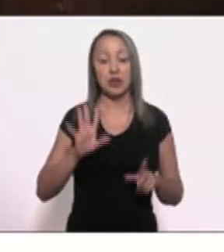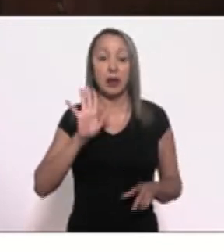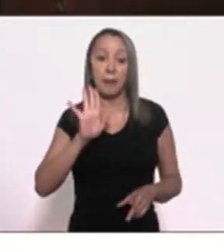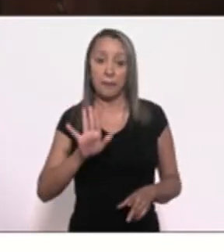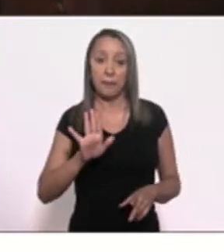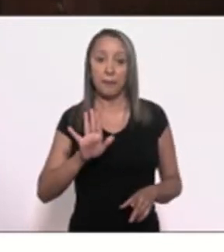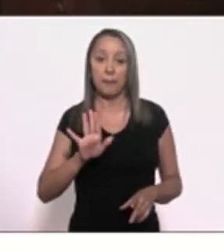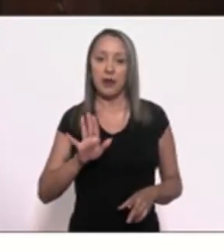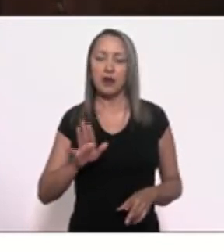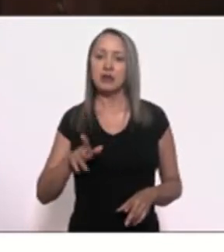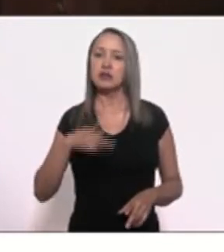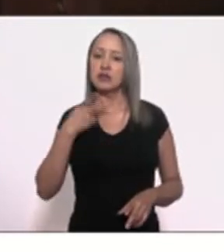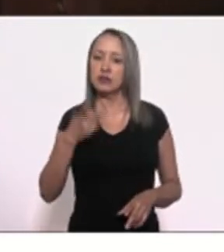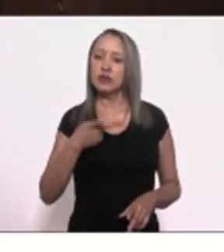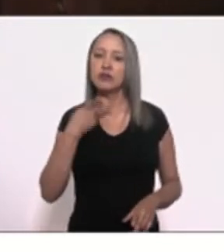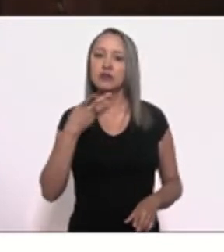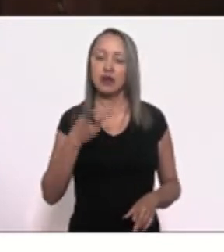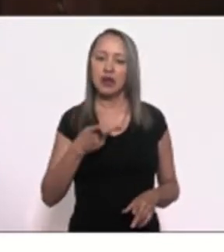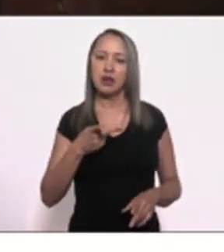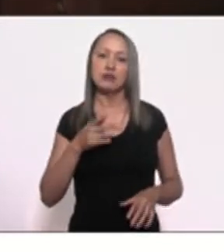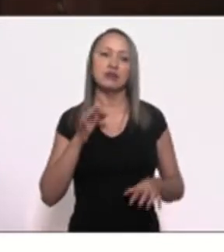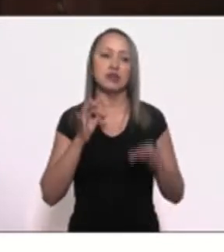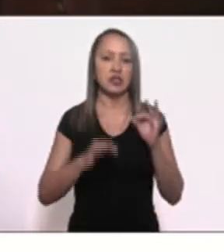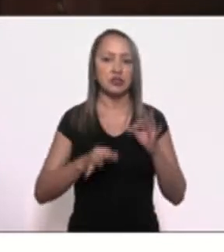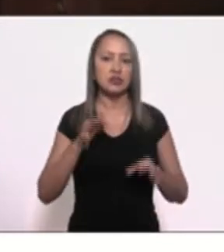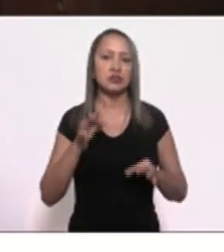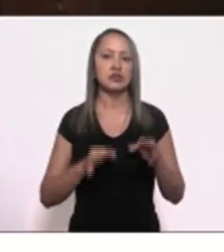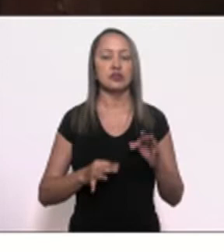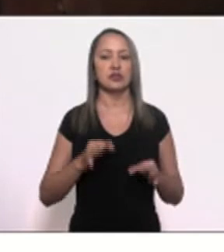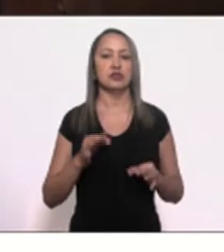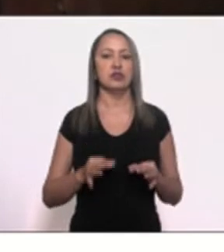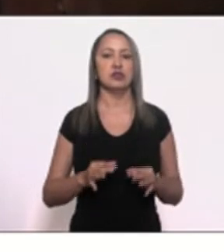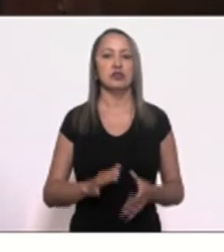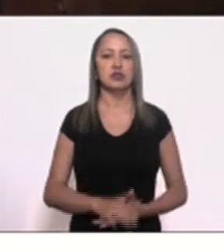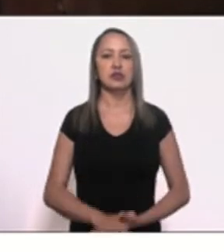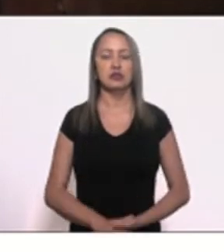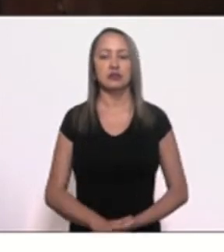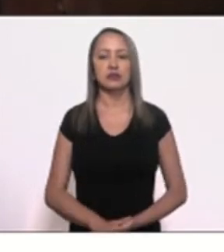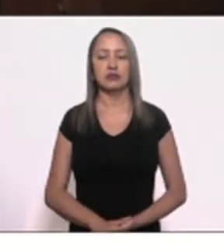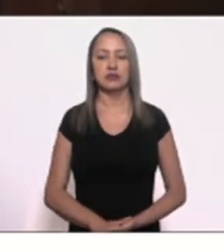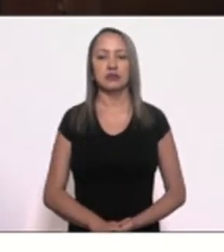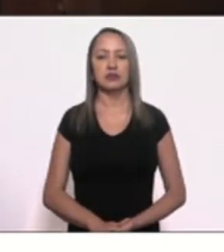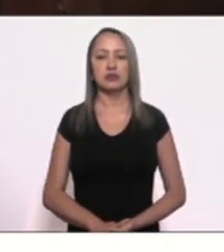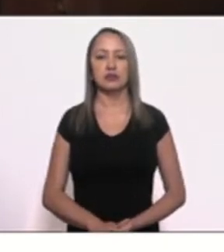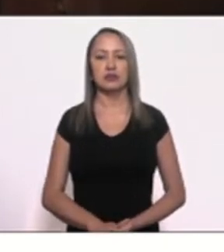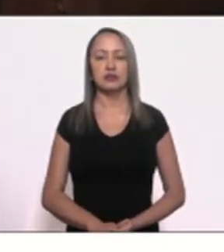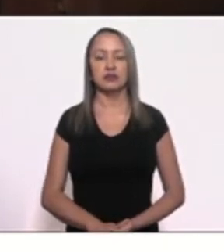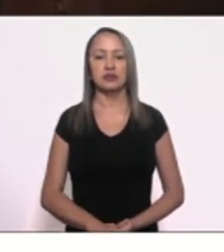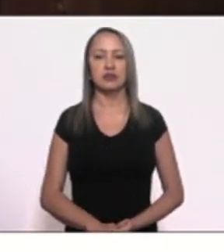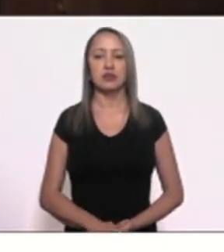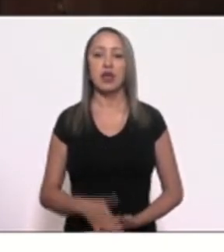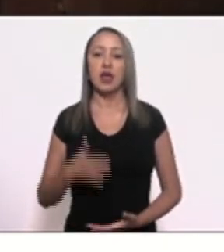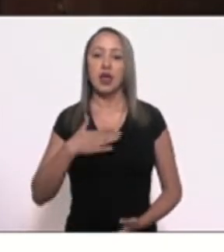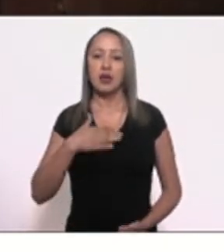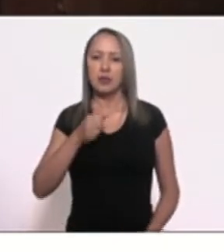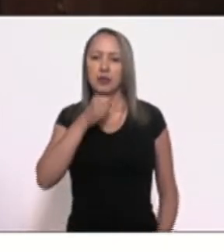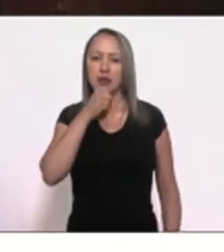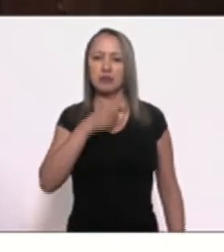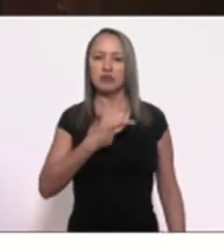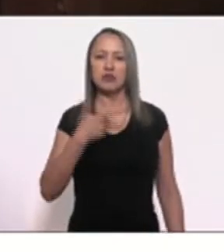no conselho de ética. Eu, uma vez, a minha bisavó,